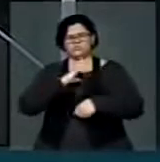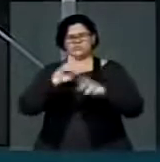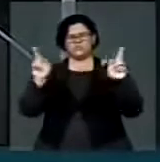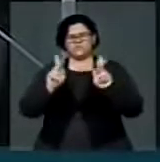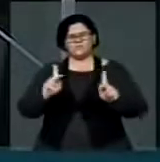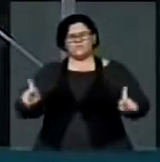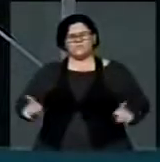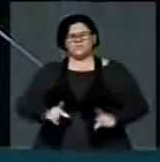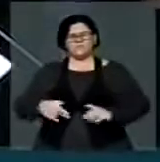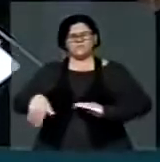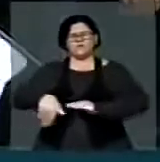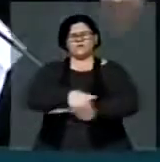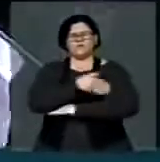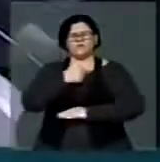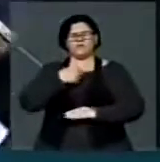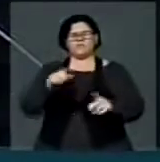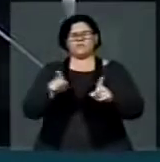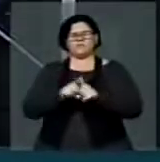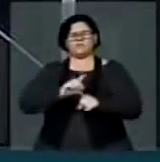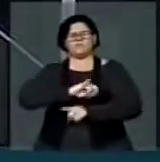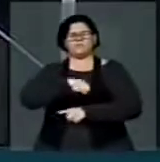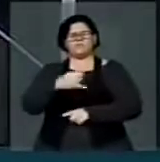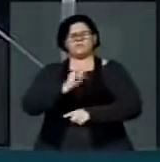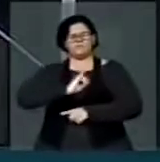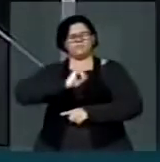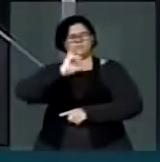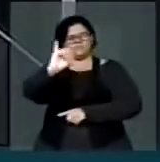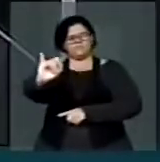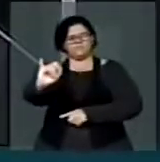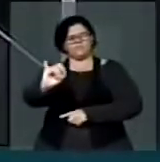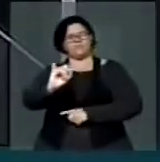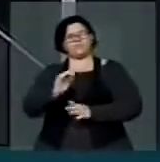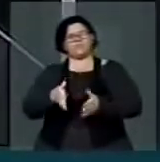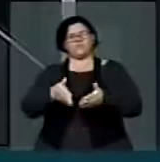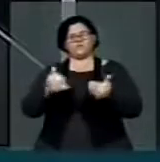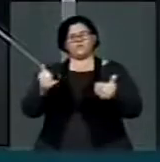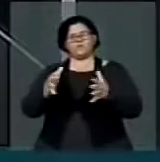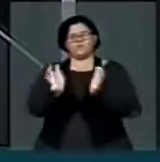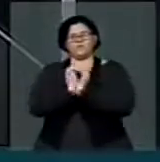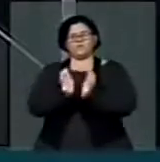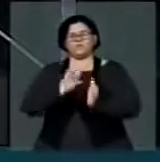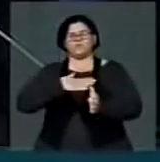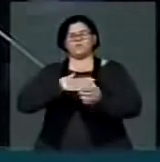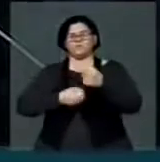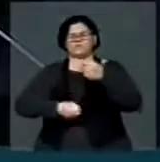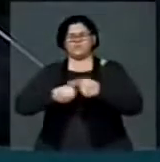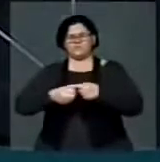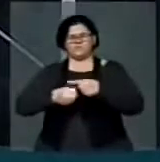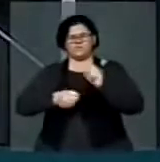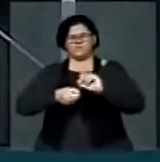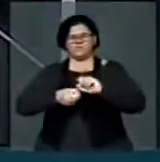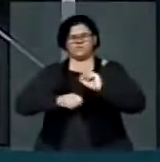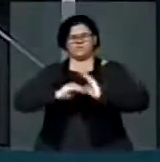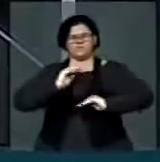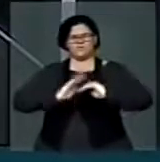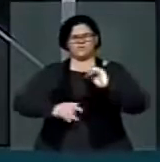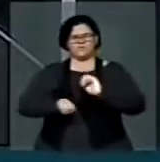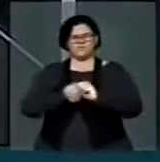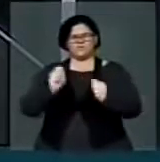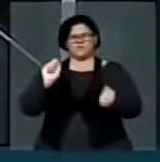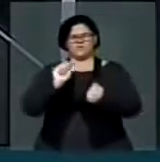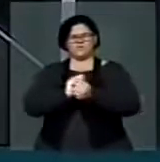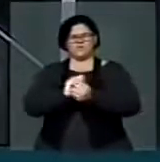para solicitar o registro de um apelo que a comunidade da minha cidade faz para adequar a